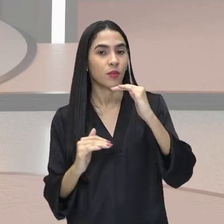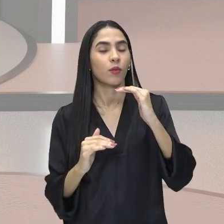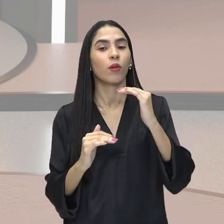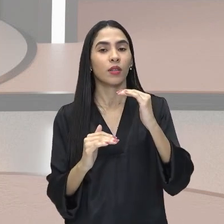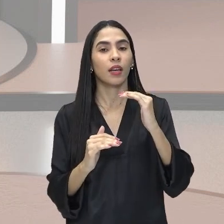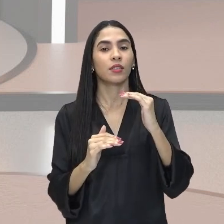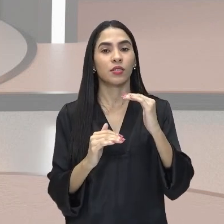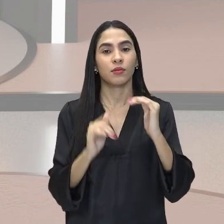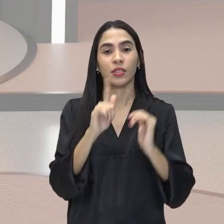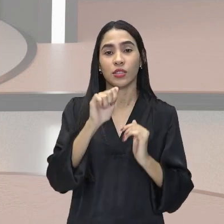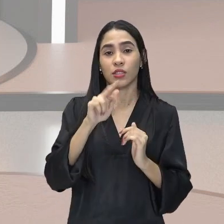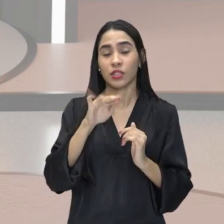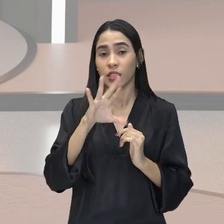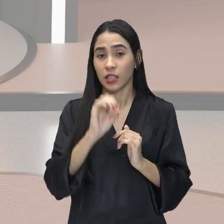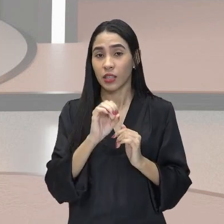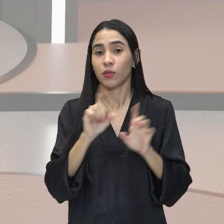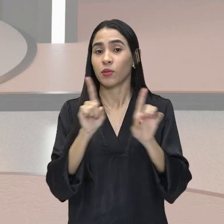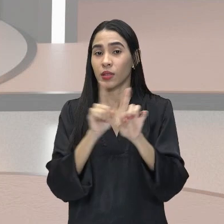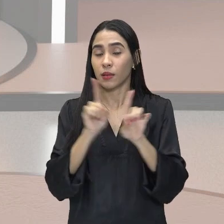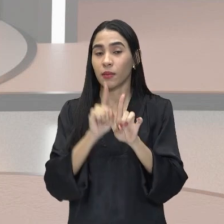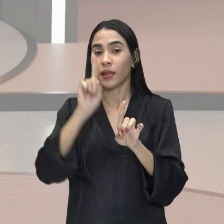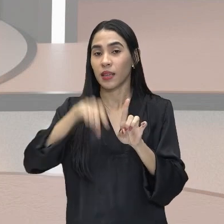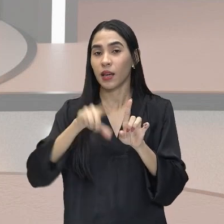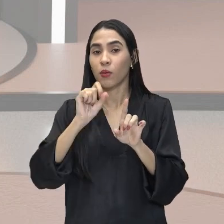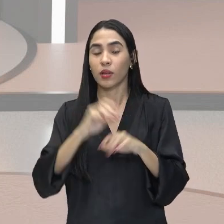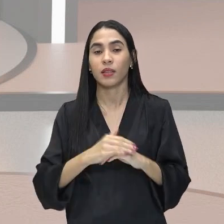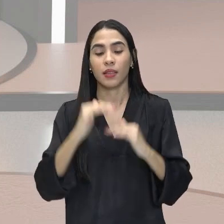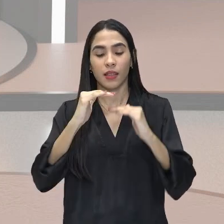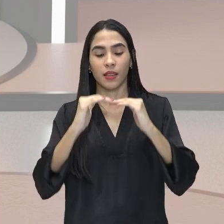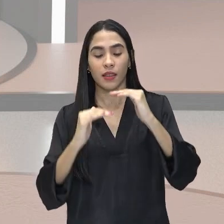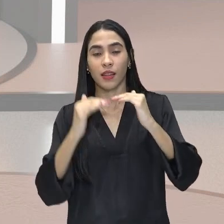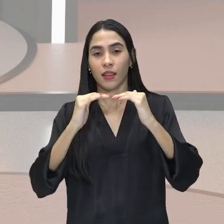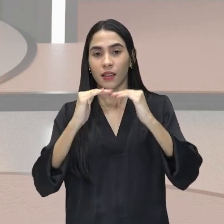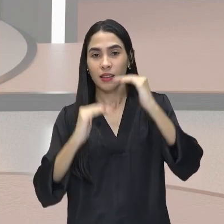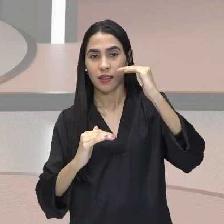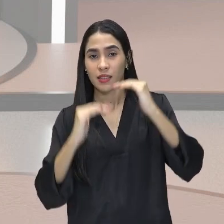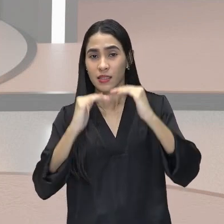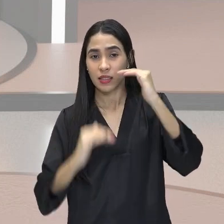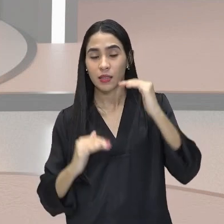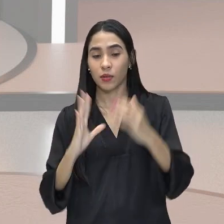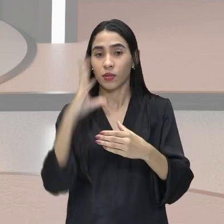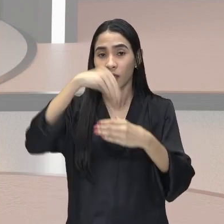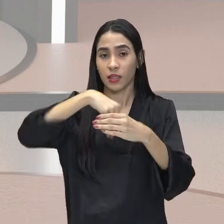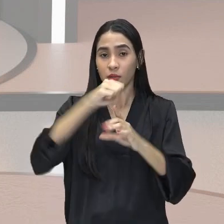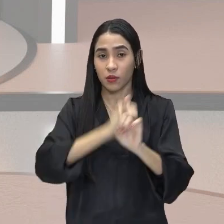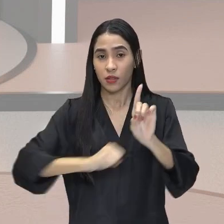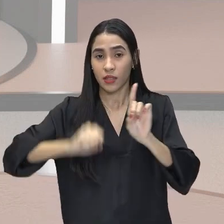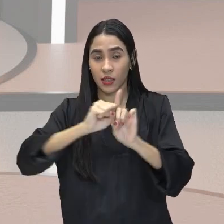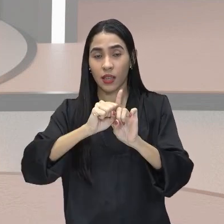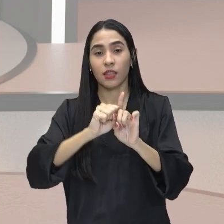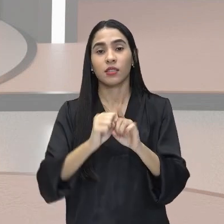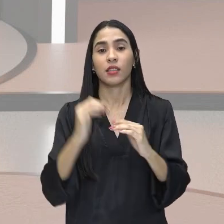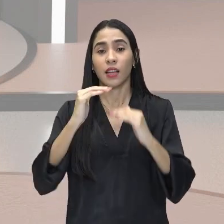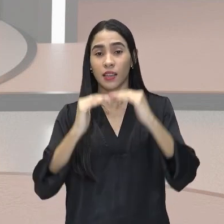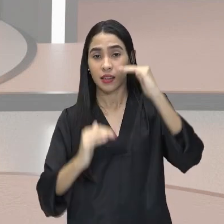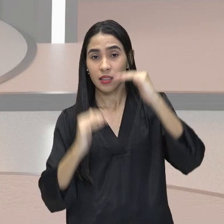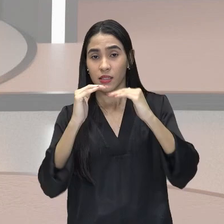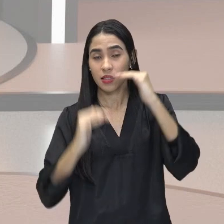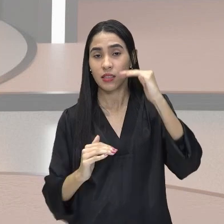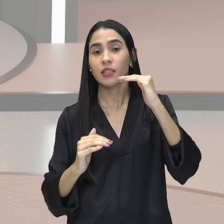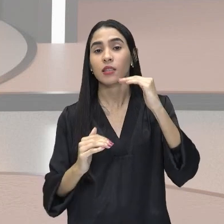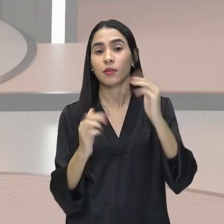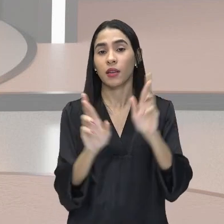gênero. Isso também é um desequilíbrio dentro da sociedade. É um desequilíbrio das